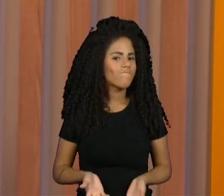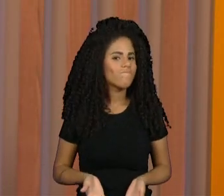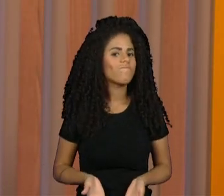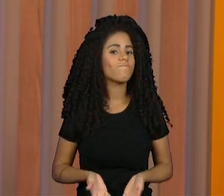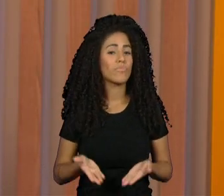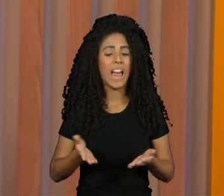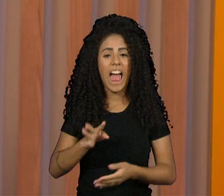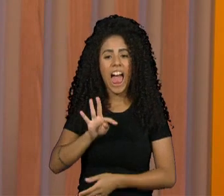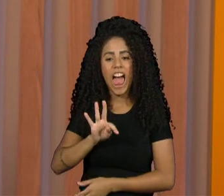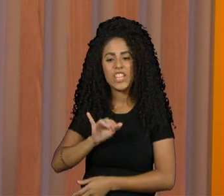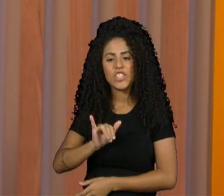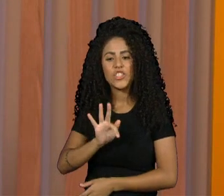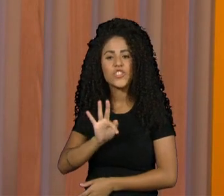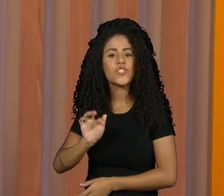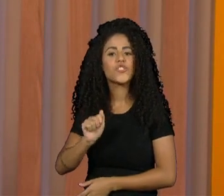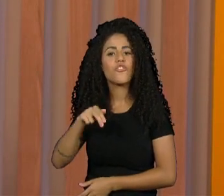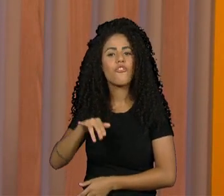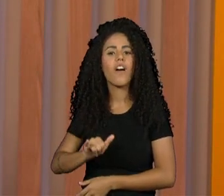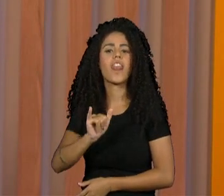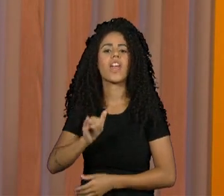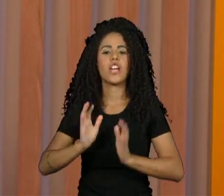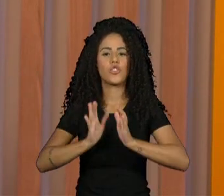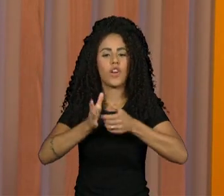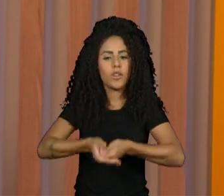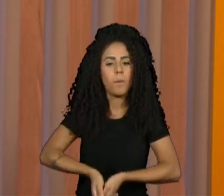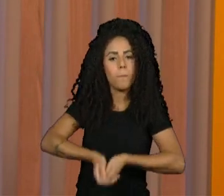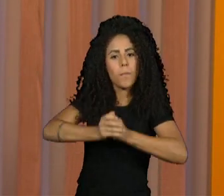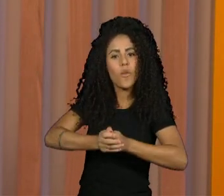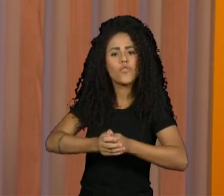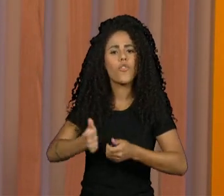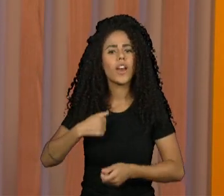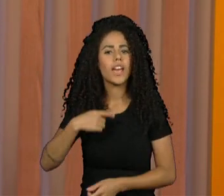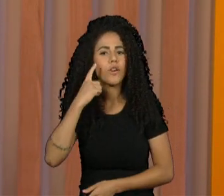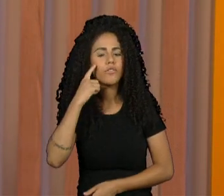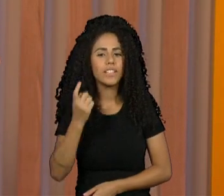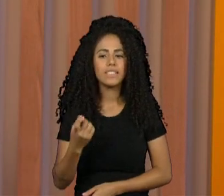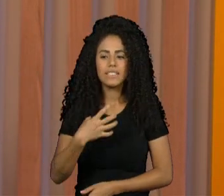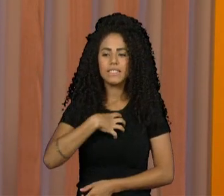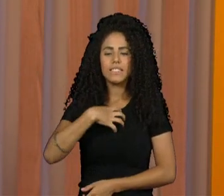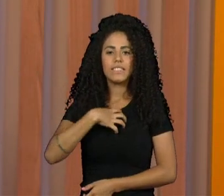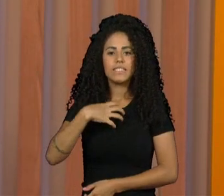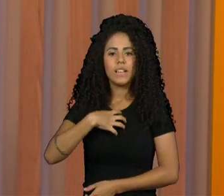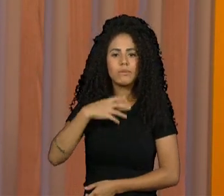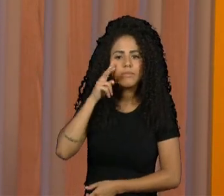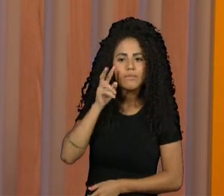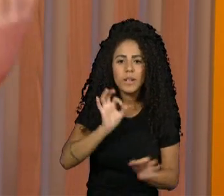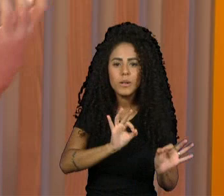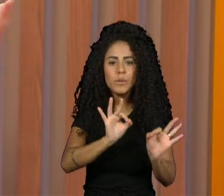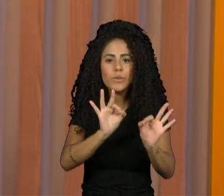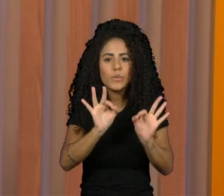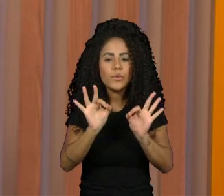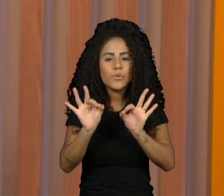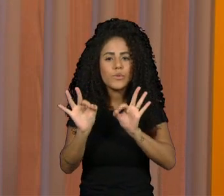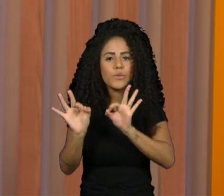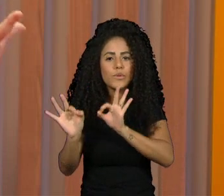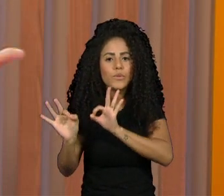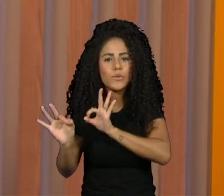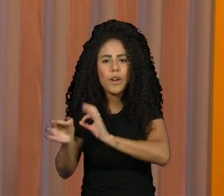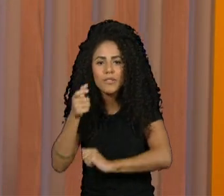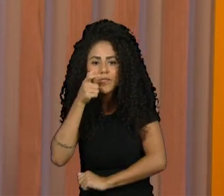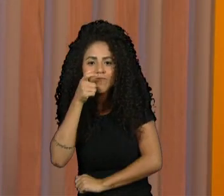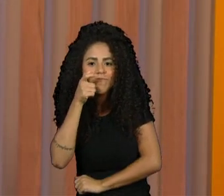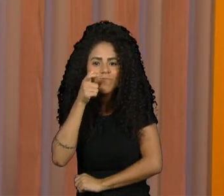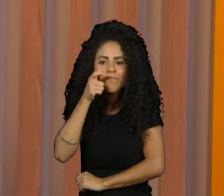surgiu como jogadora de vôlei, aquilo me encantou e me deu uma vontade de começar a acompanhar o percurso dela. ajudei a criar